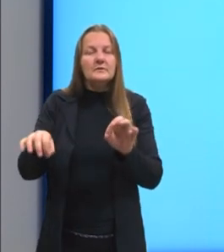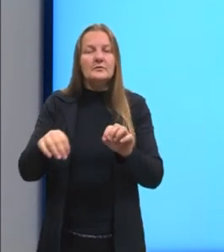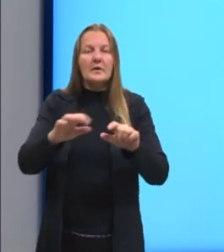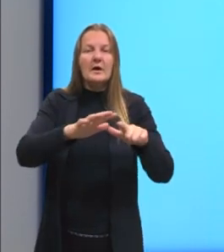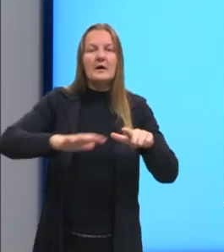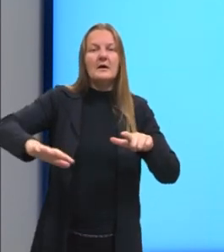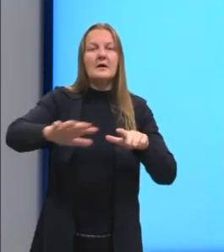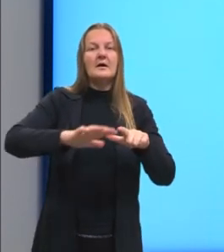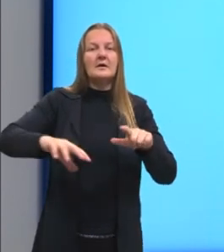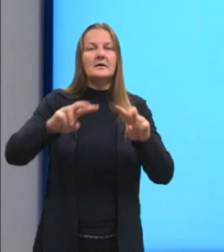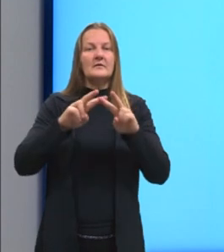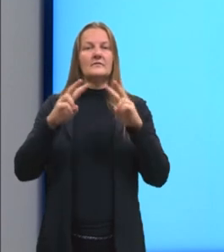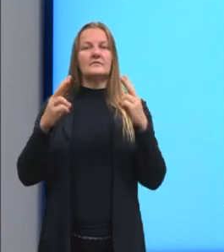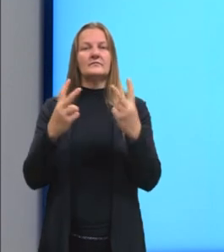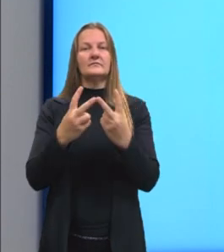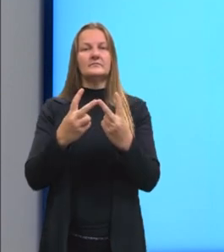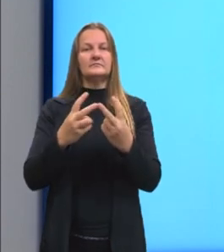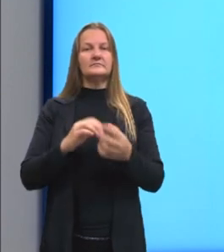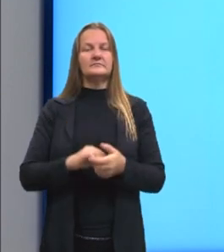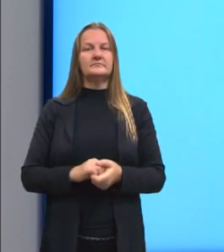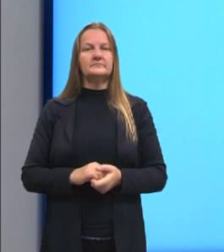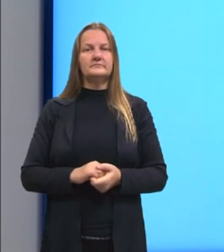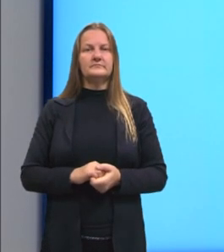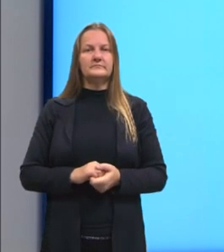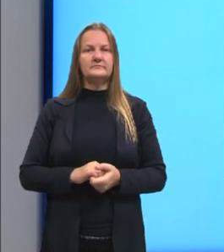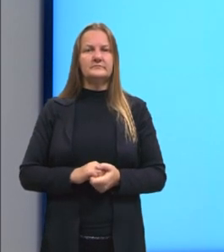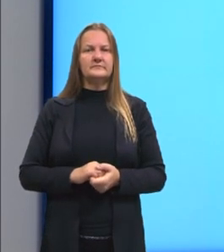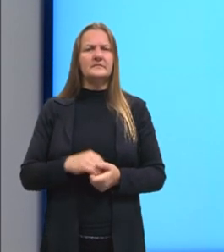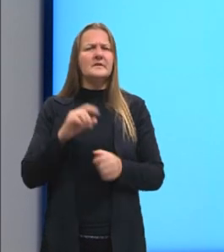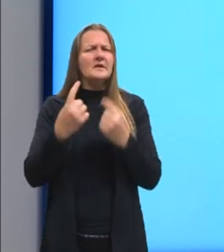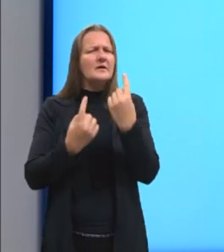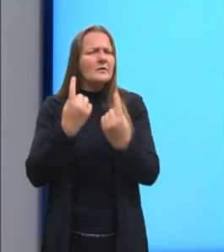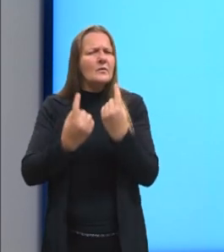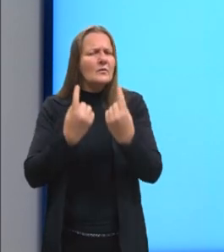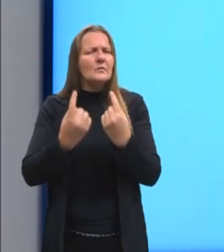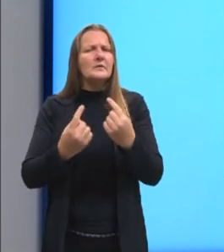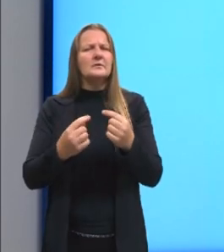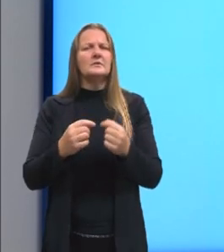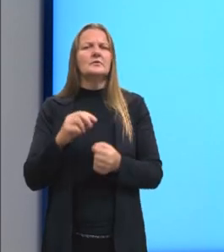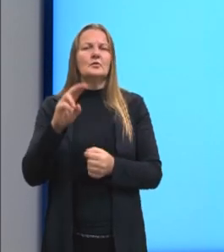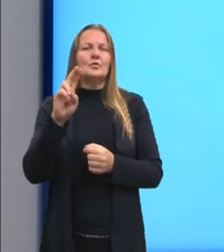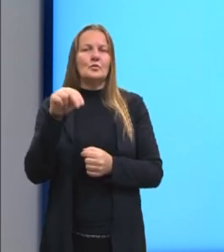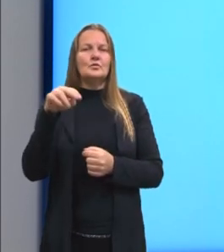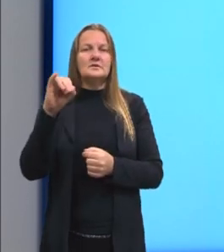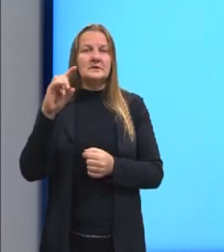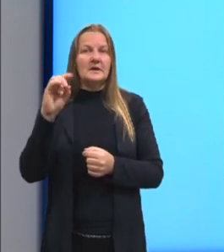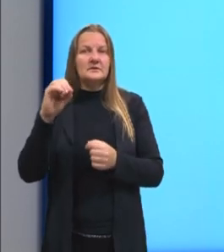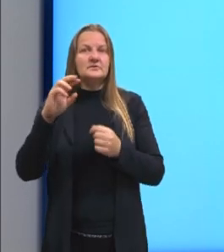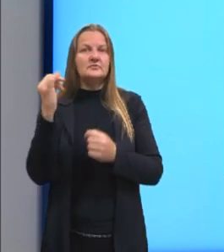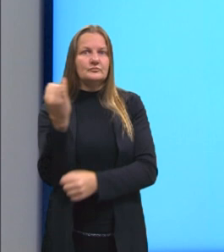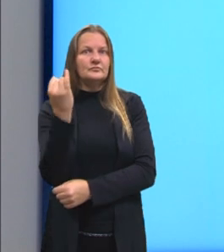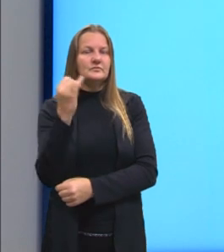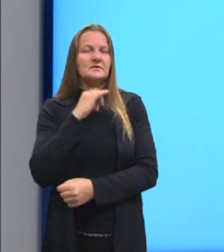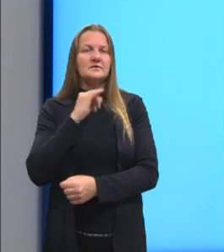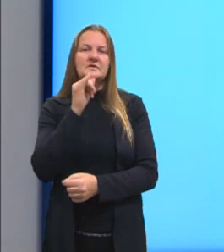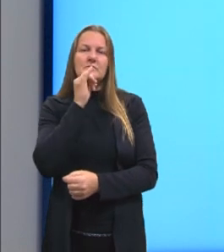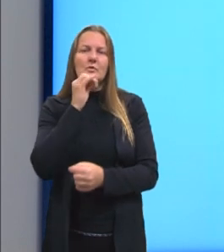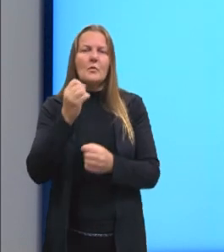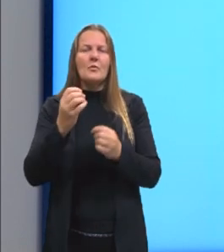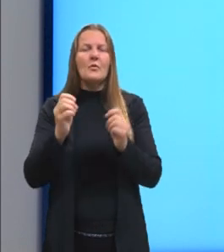área e volume. Tem mais algumas unidades importantes que eu trouxe aqui para vocês. A medida de